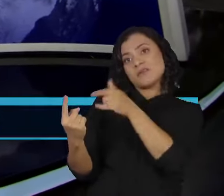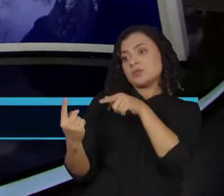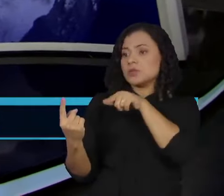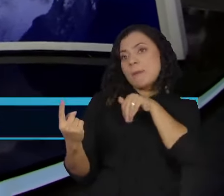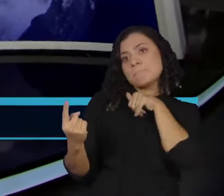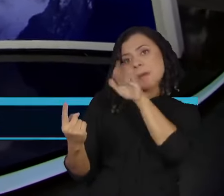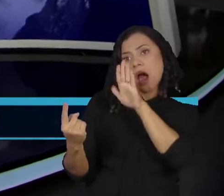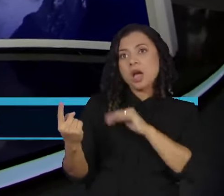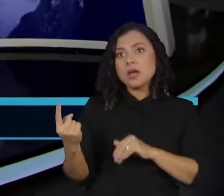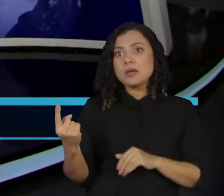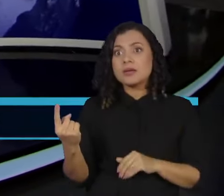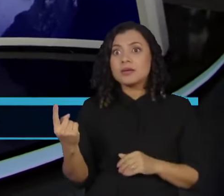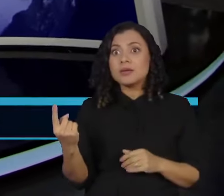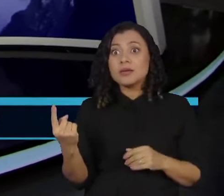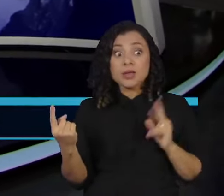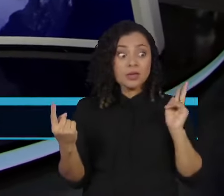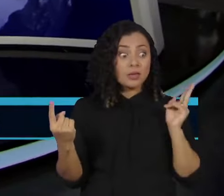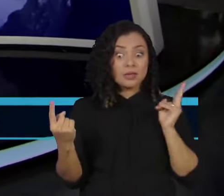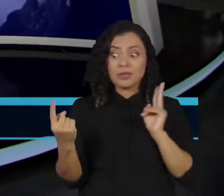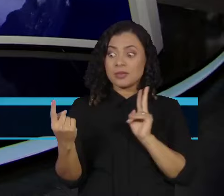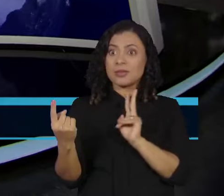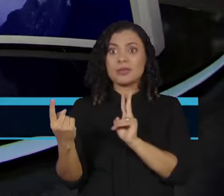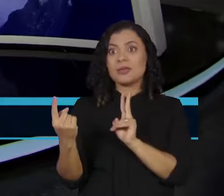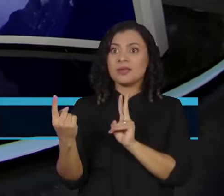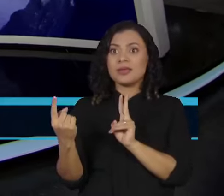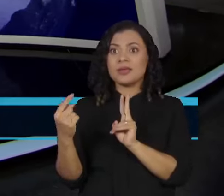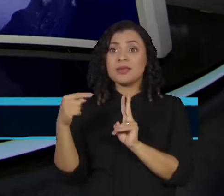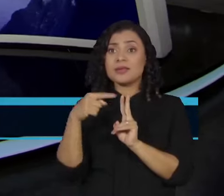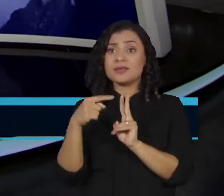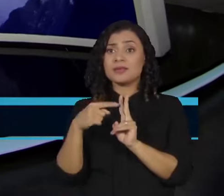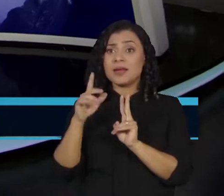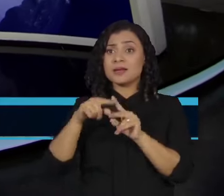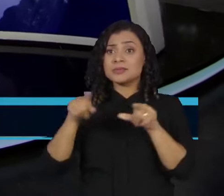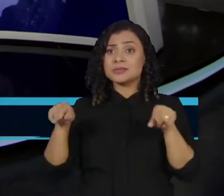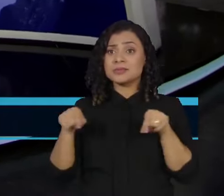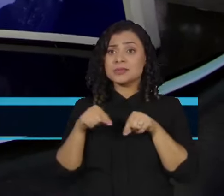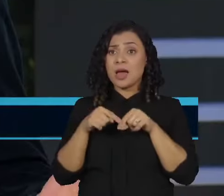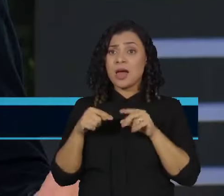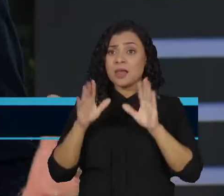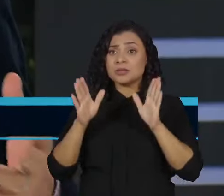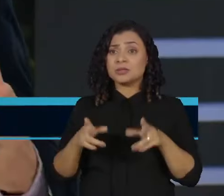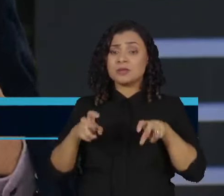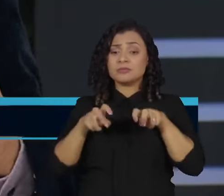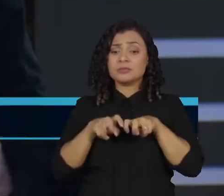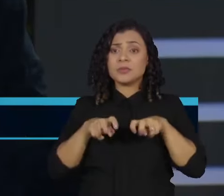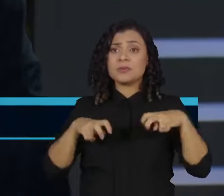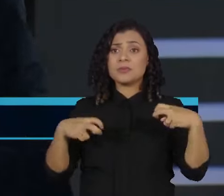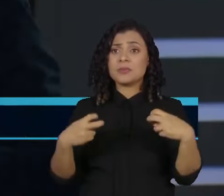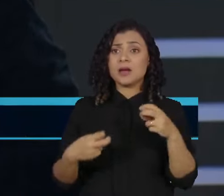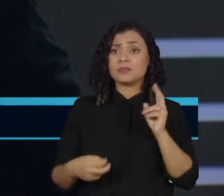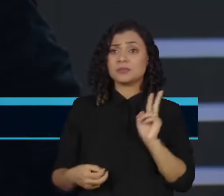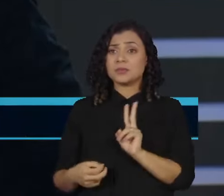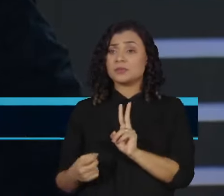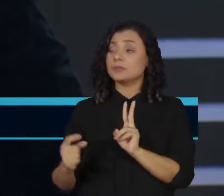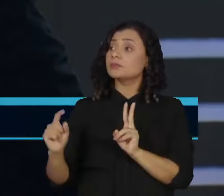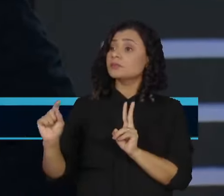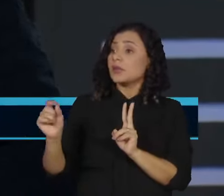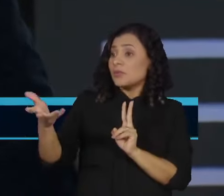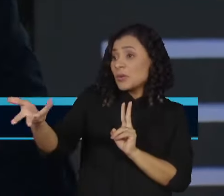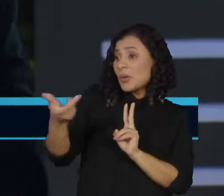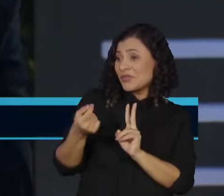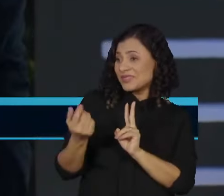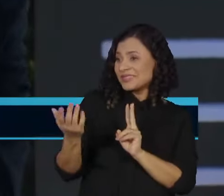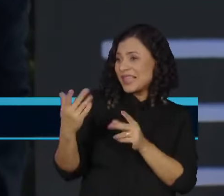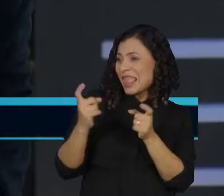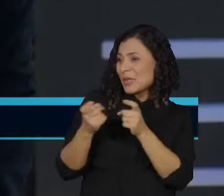e os dois algozes já estarem sentados dentro da sala, eu acho que é coisa de filme, assim, do, sei